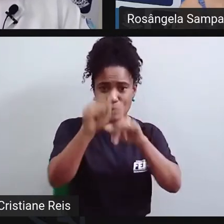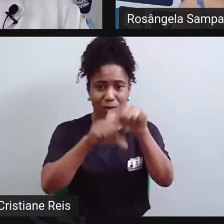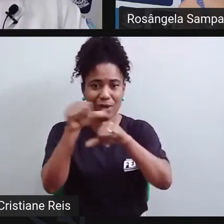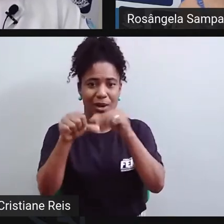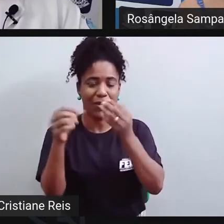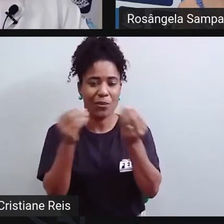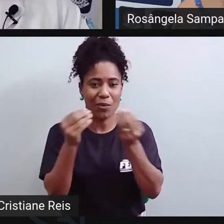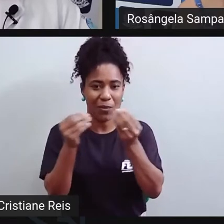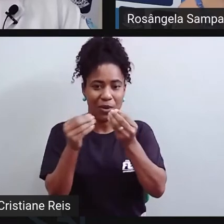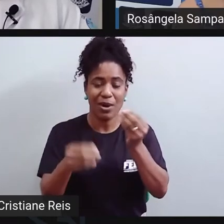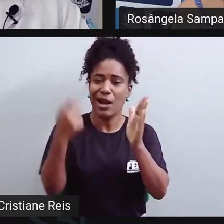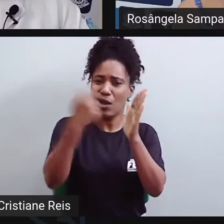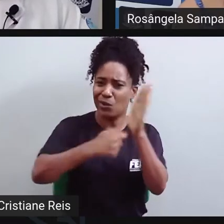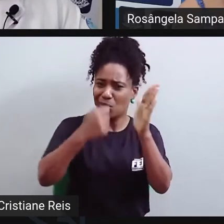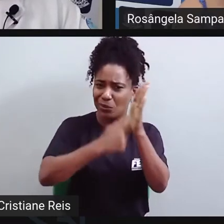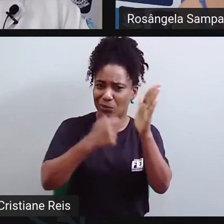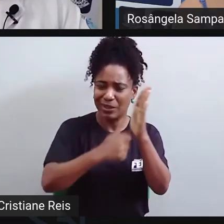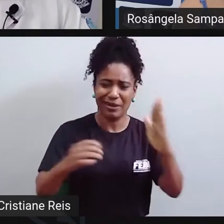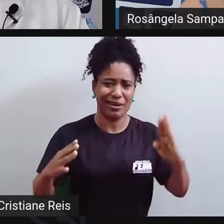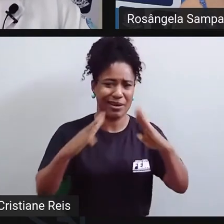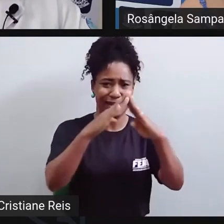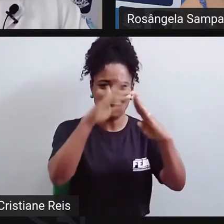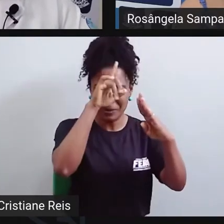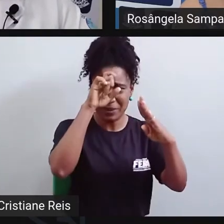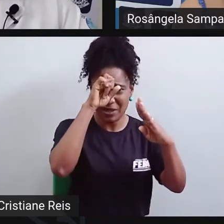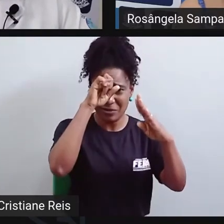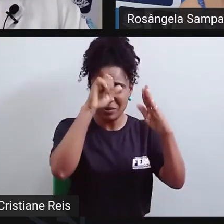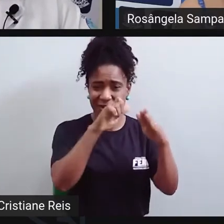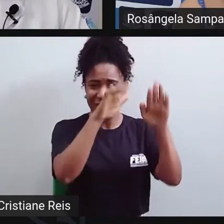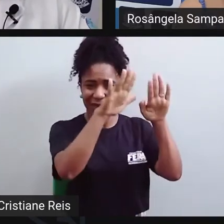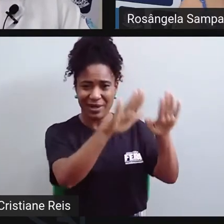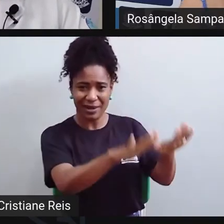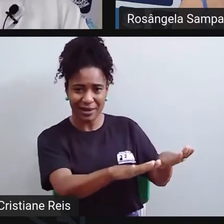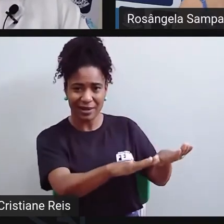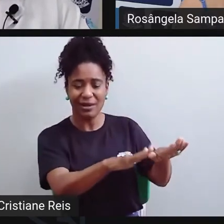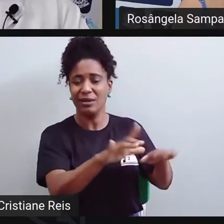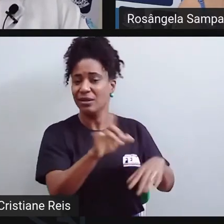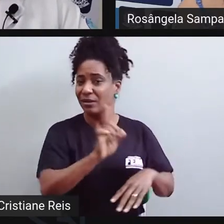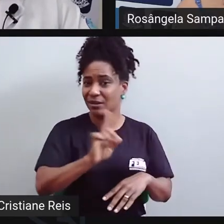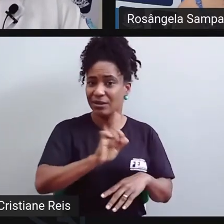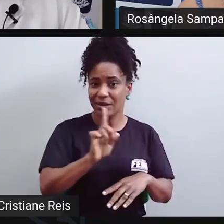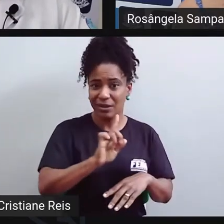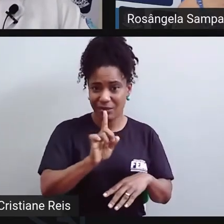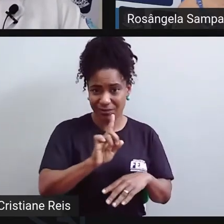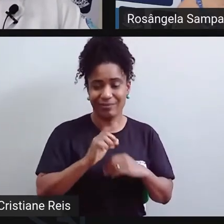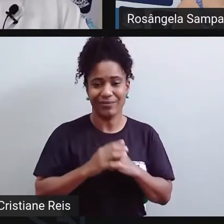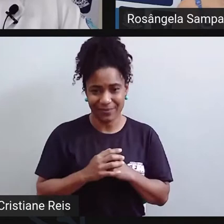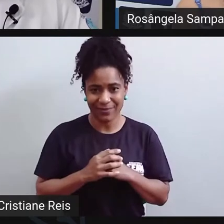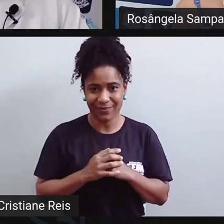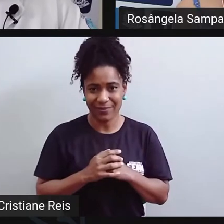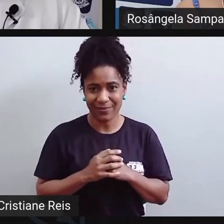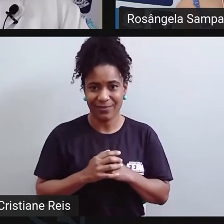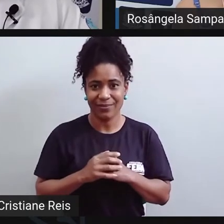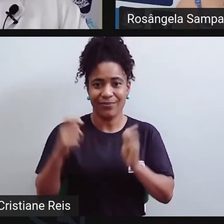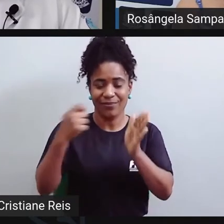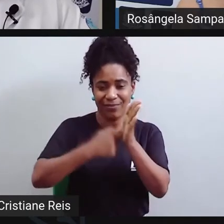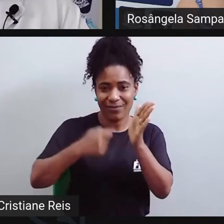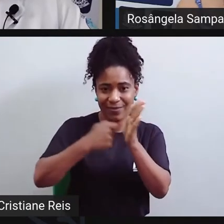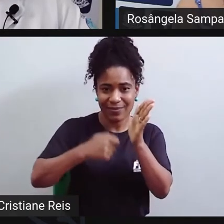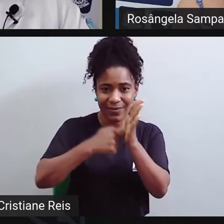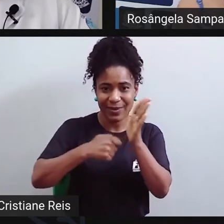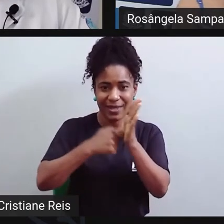luta antimanicomial, né? E eles passam a considerar o dia de saúde